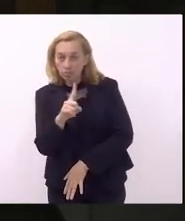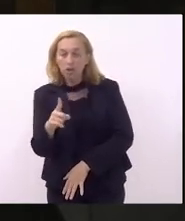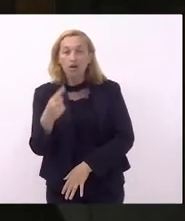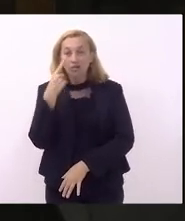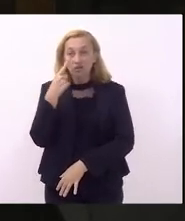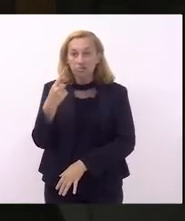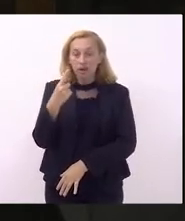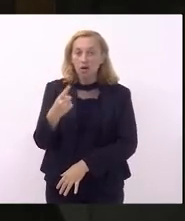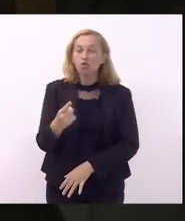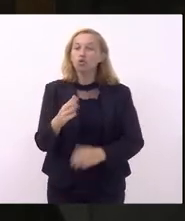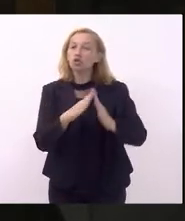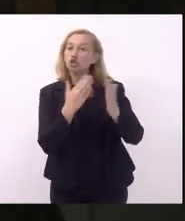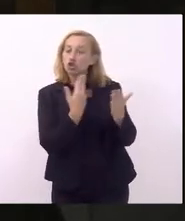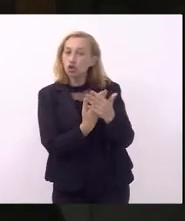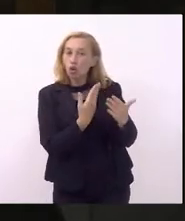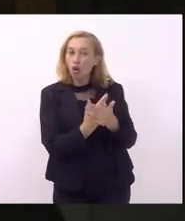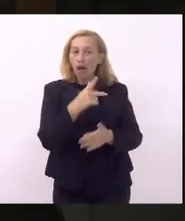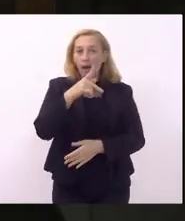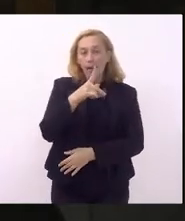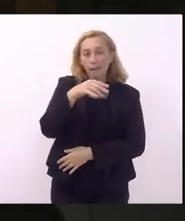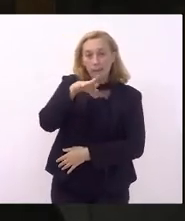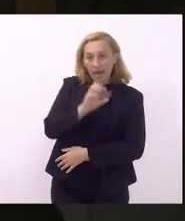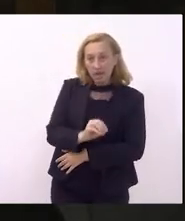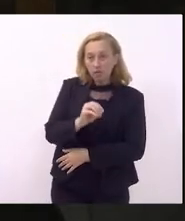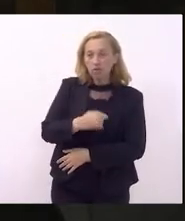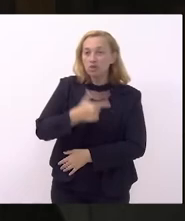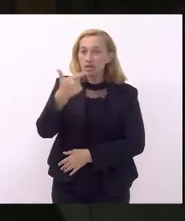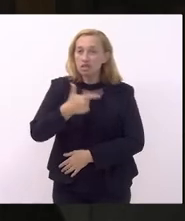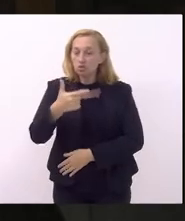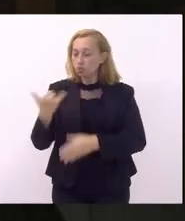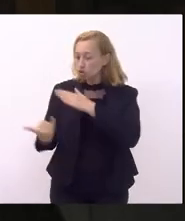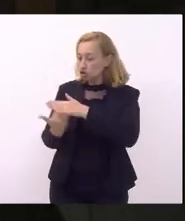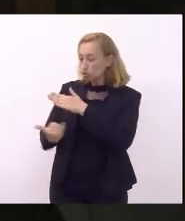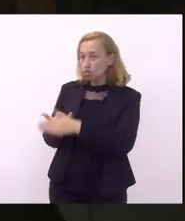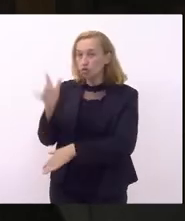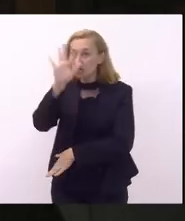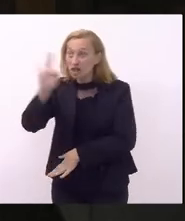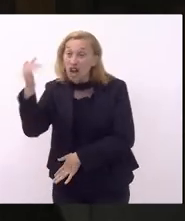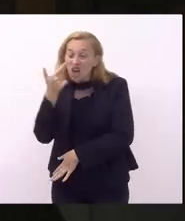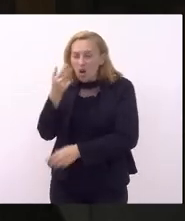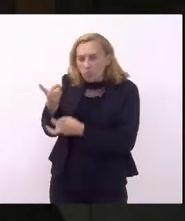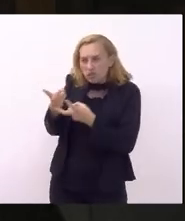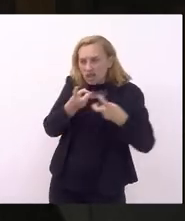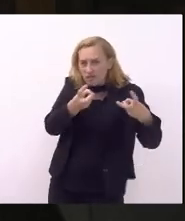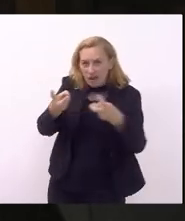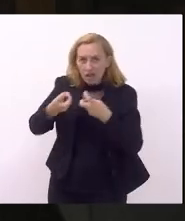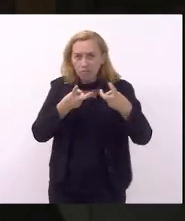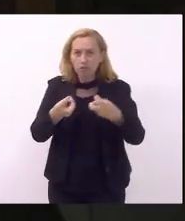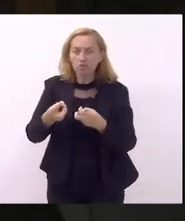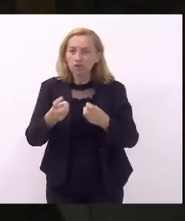de aplicação o Pedro II os institutos federais e vemos que essas escolas que tem um tipo de investimento